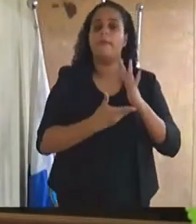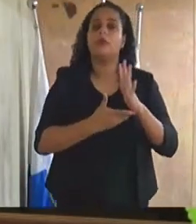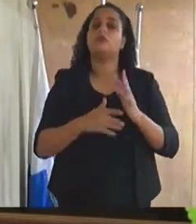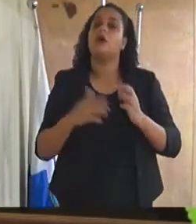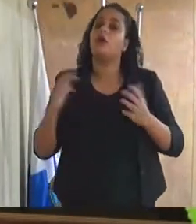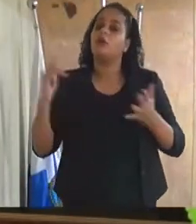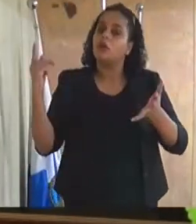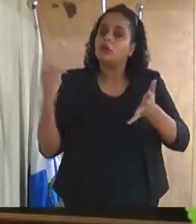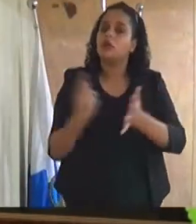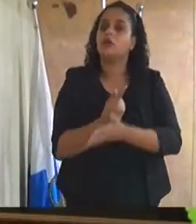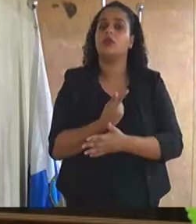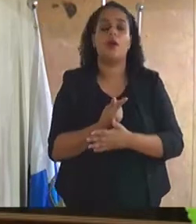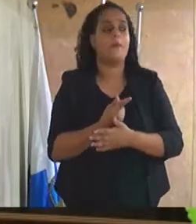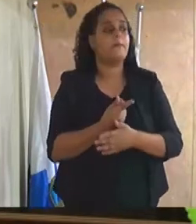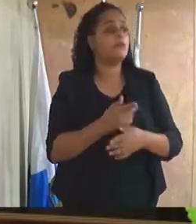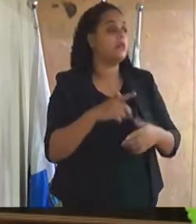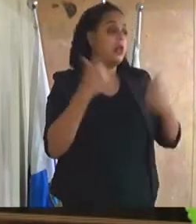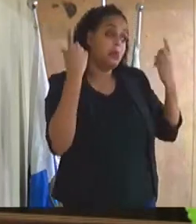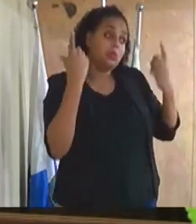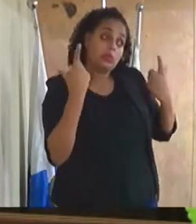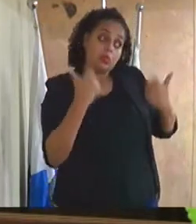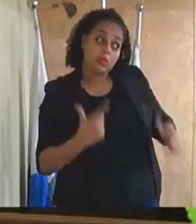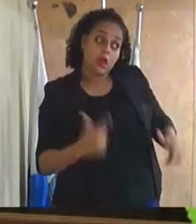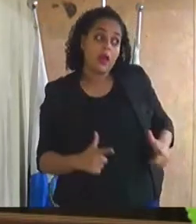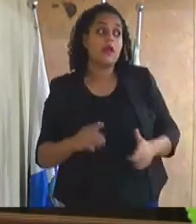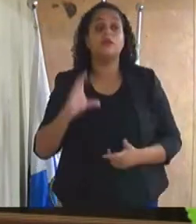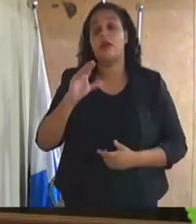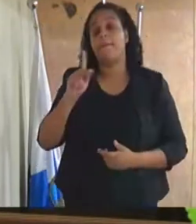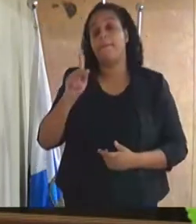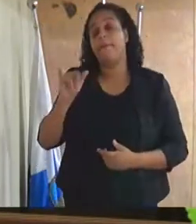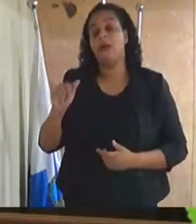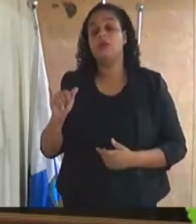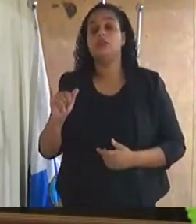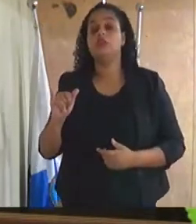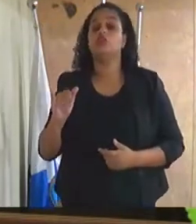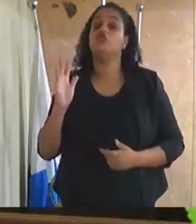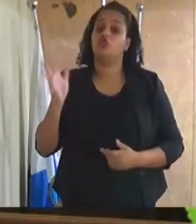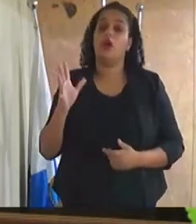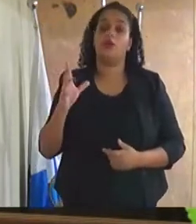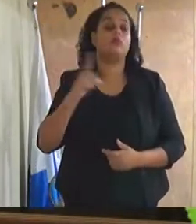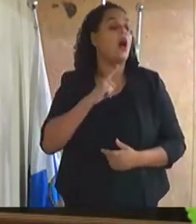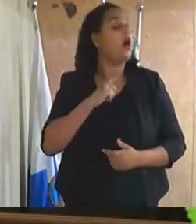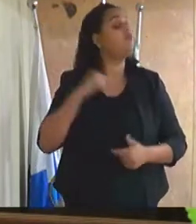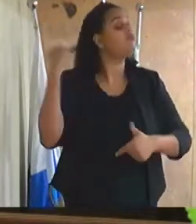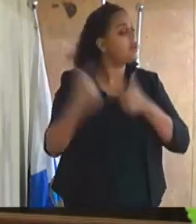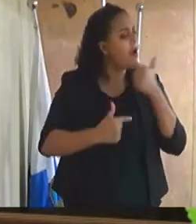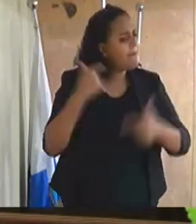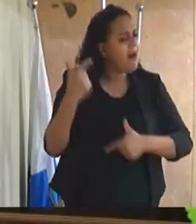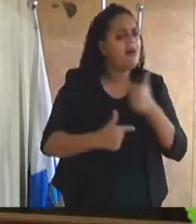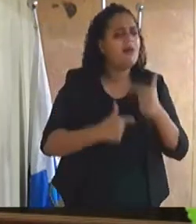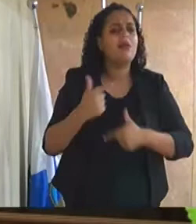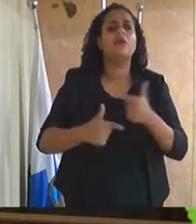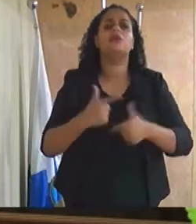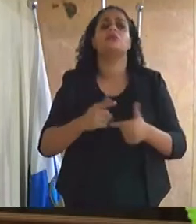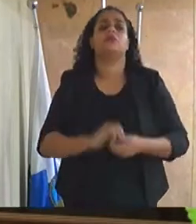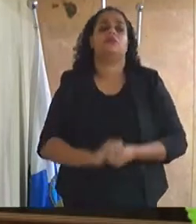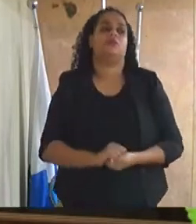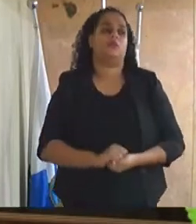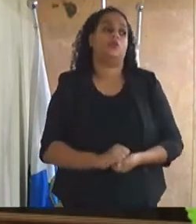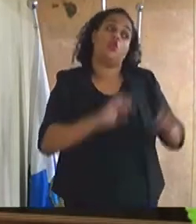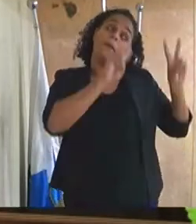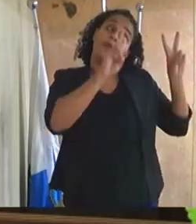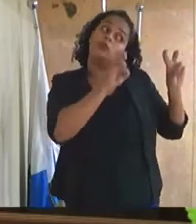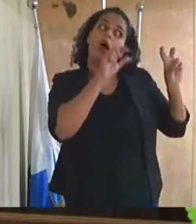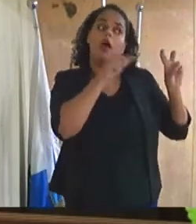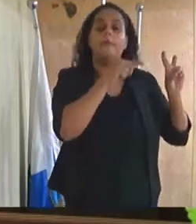constitucionalmente, eu acho que ela não tem valor a CPI, porque já tem uma comissão que já está trabalhando nessa casa em relação a isso. Mas se Vossa